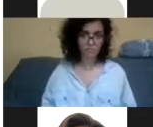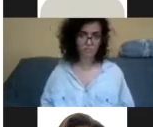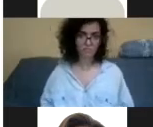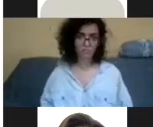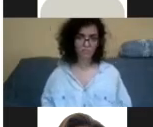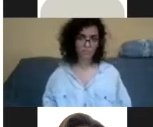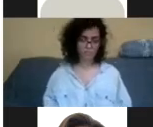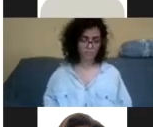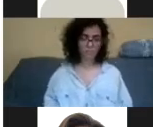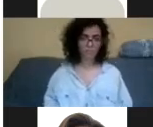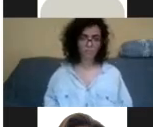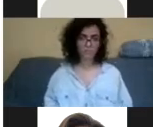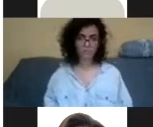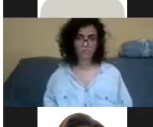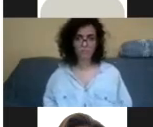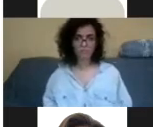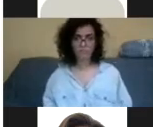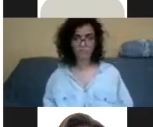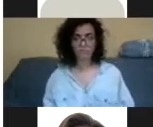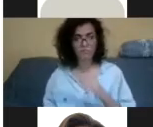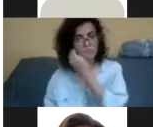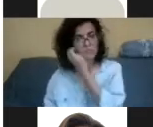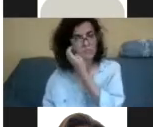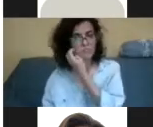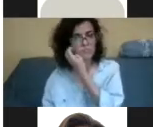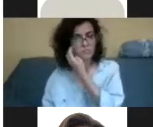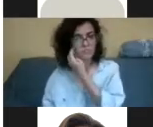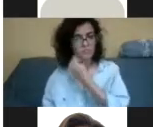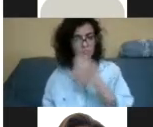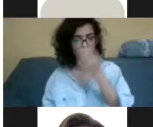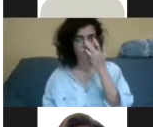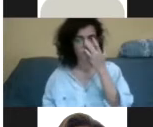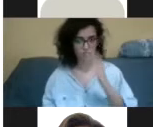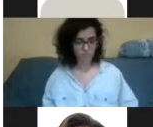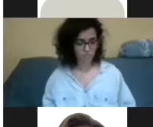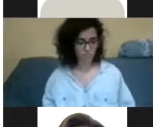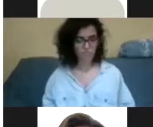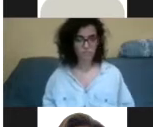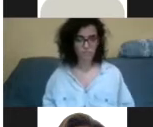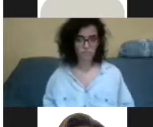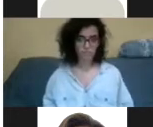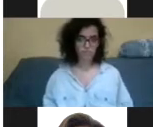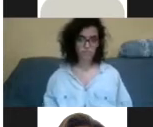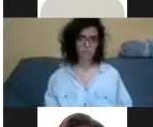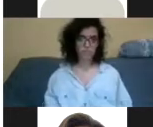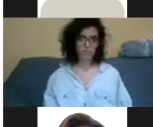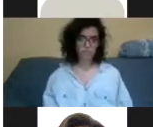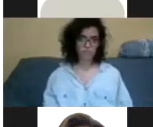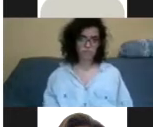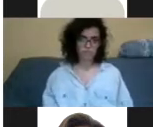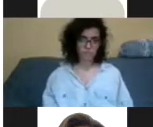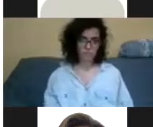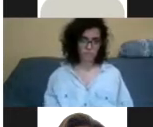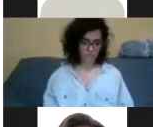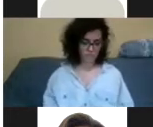mensagem, não toca em ninguém, não bate em ninguém. Por que que acontece na escola, né? O que que é o bullying? É o mais forte, fazendo